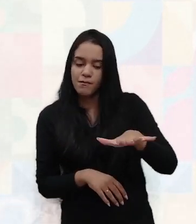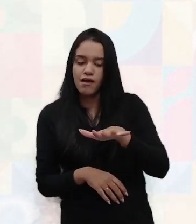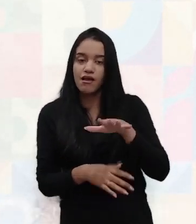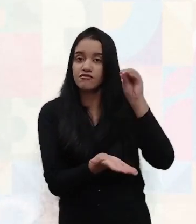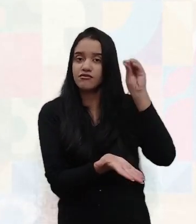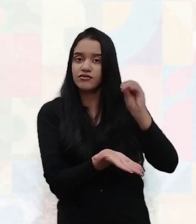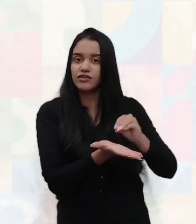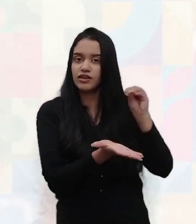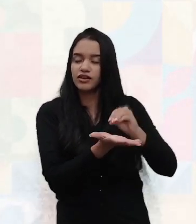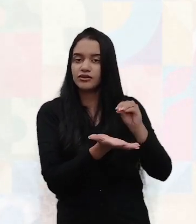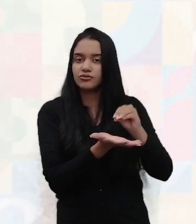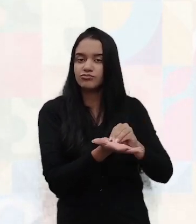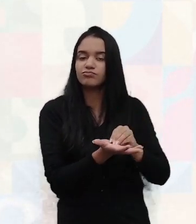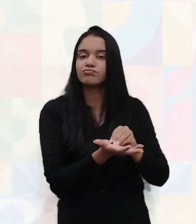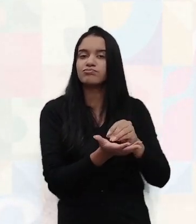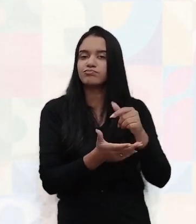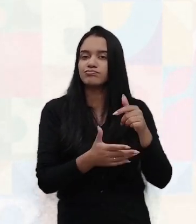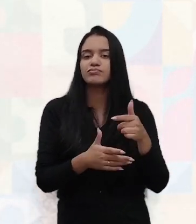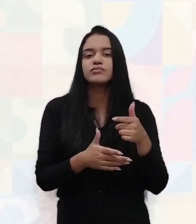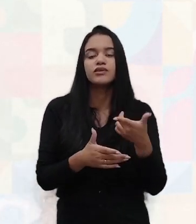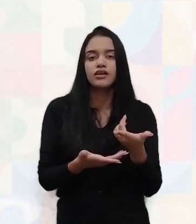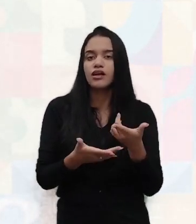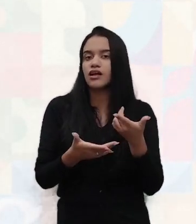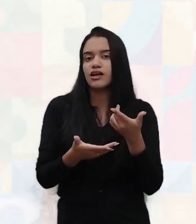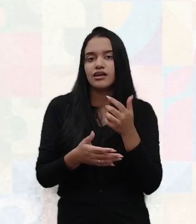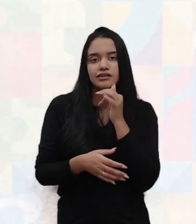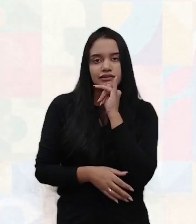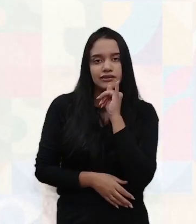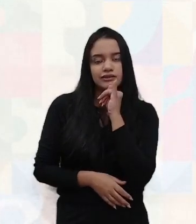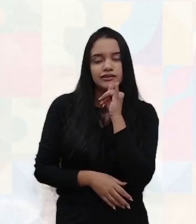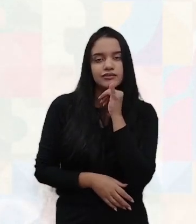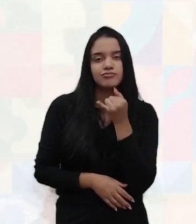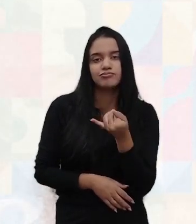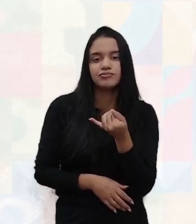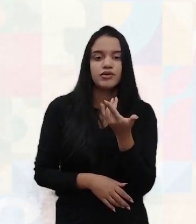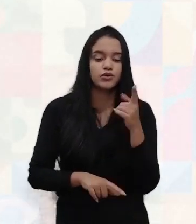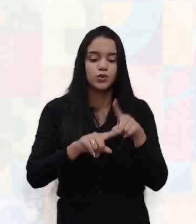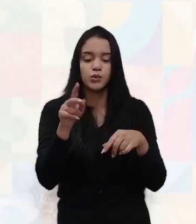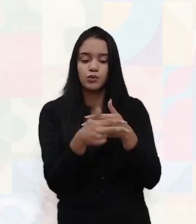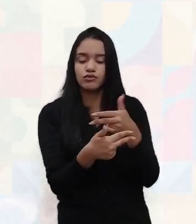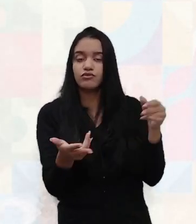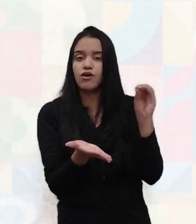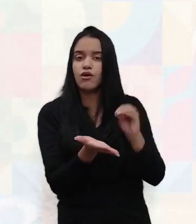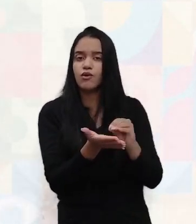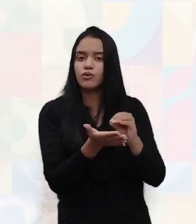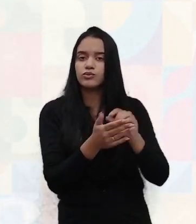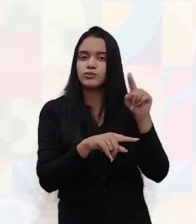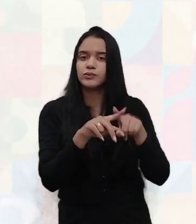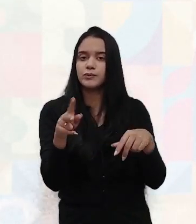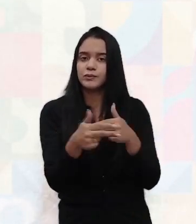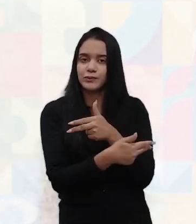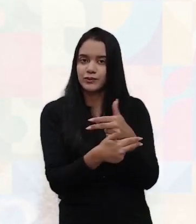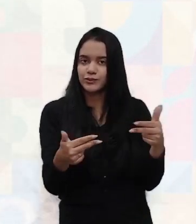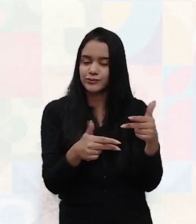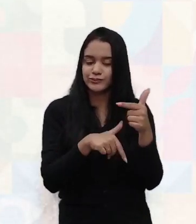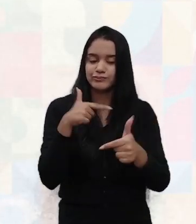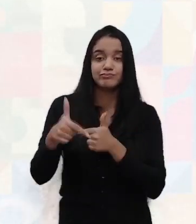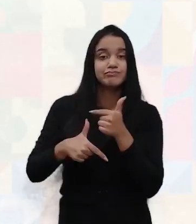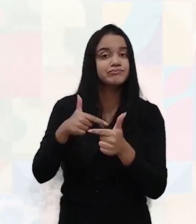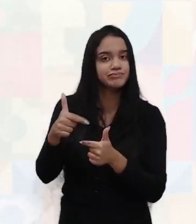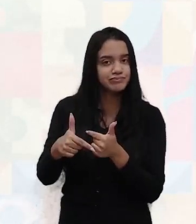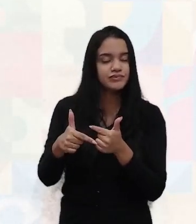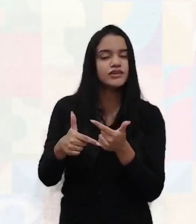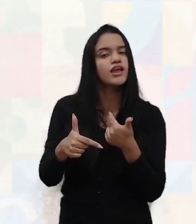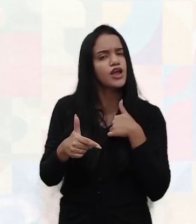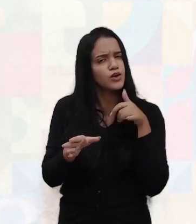necessitando de determinado produto, de determinado serviço, então